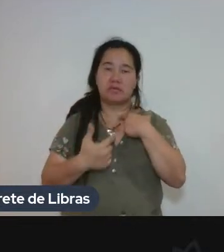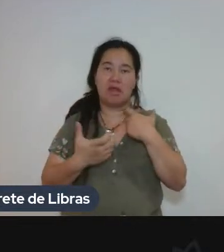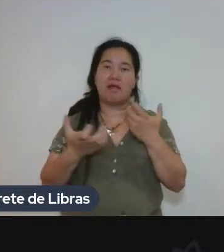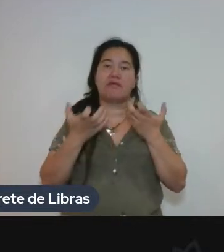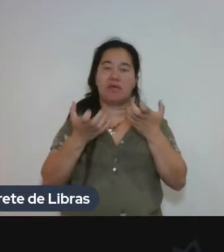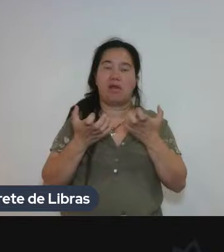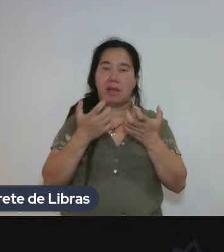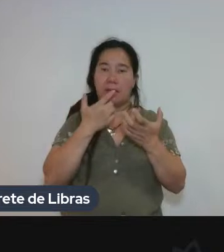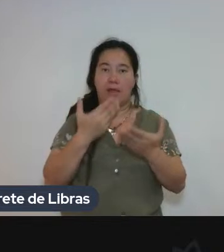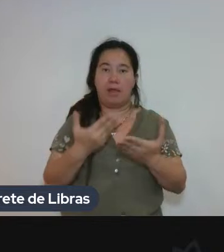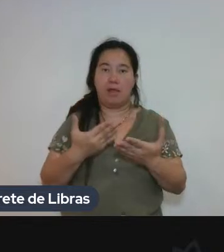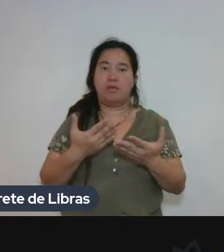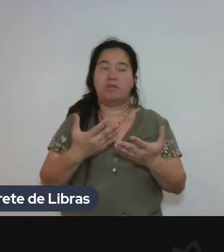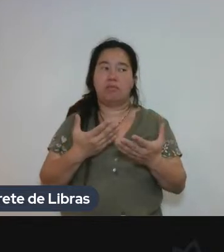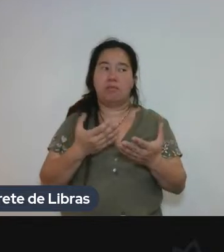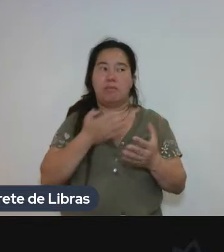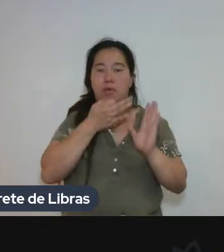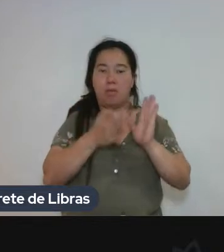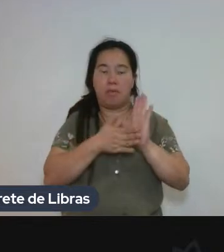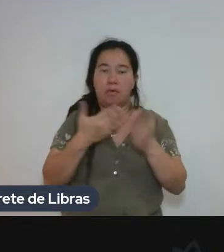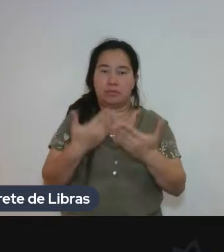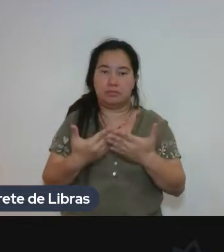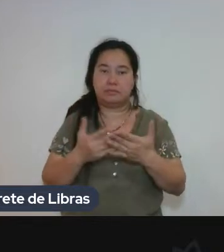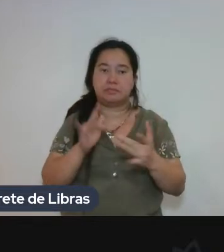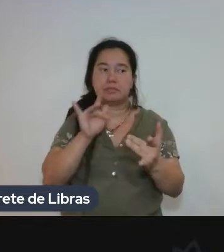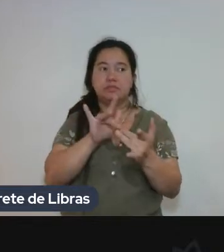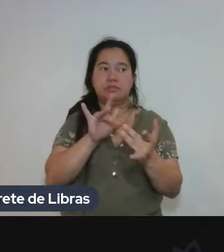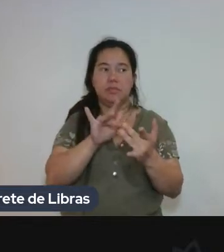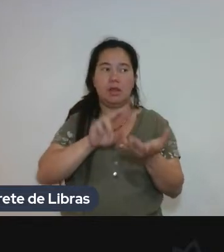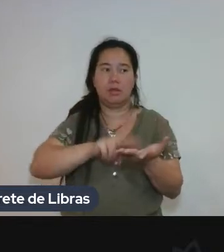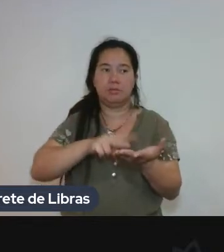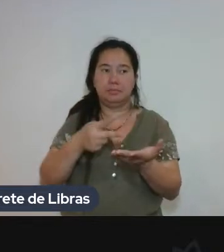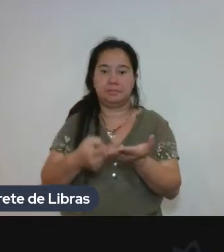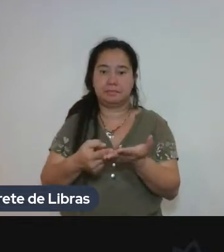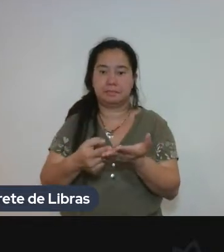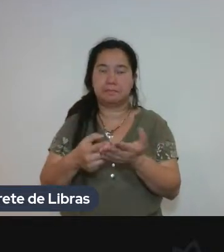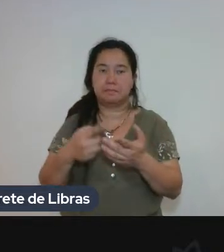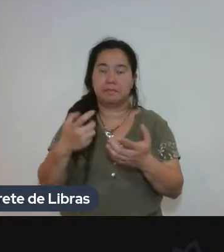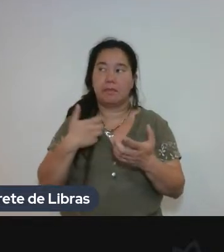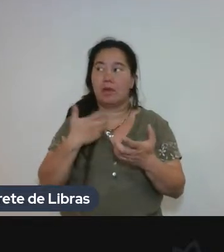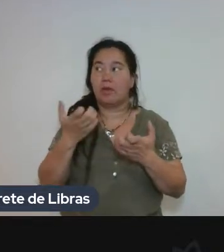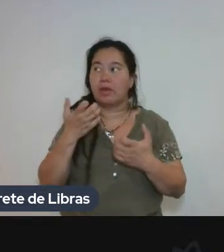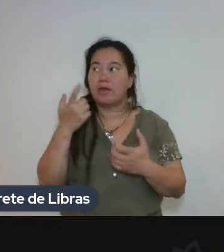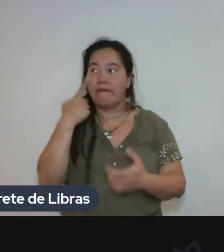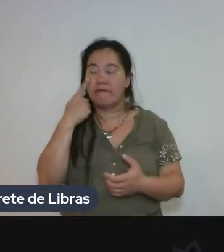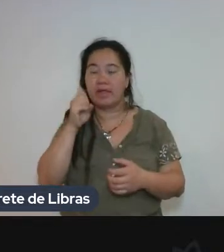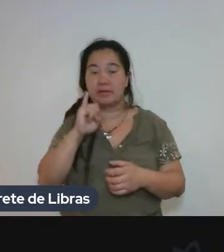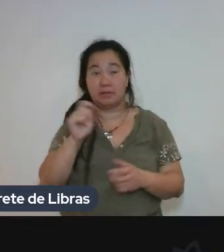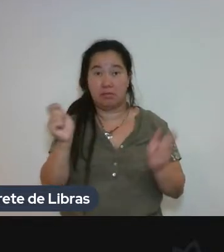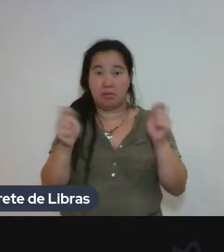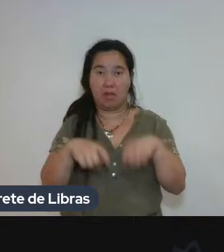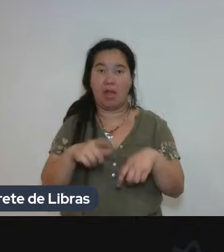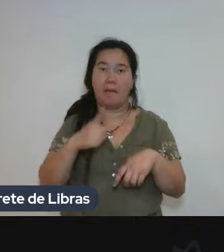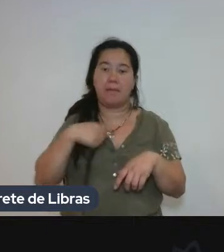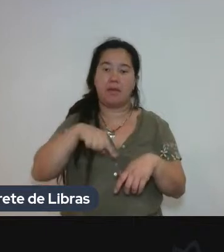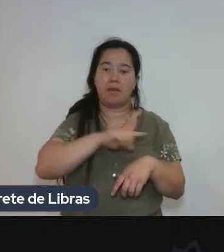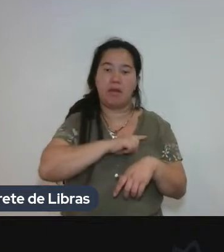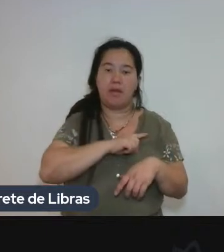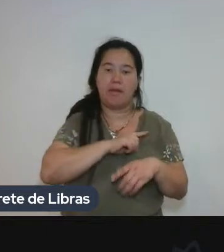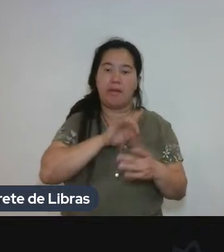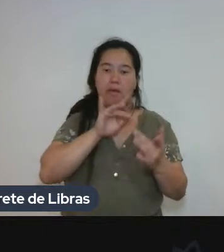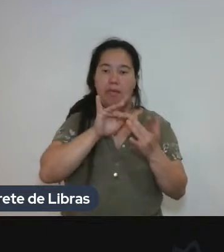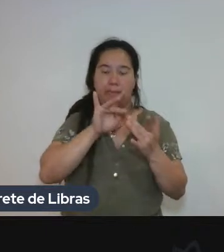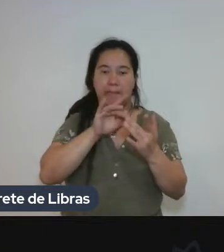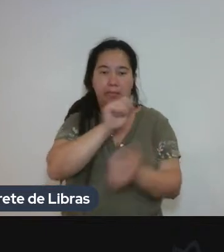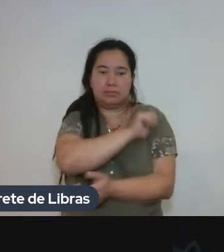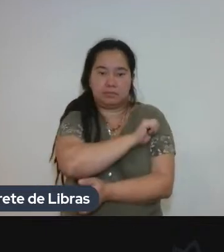até vendo com a Elisa, se a gente consegue fazer com alunos de graduação. Porque pode ser muito útil para eles.